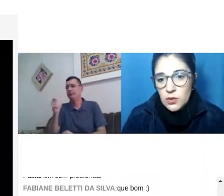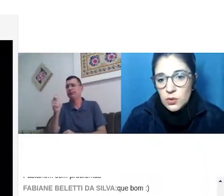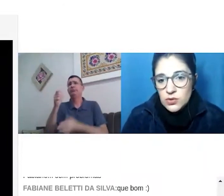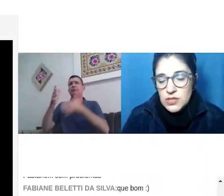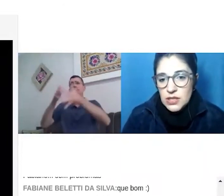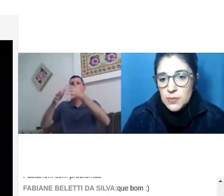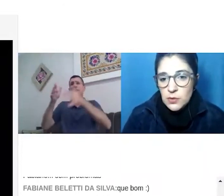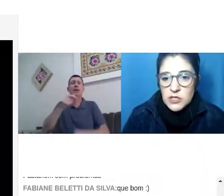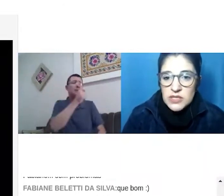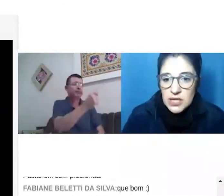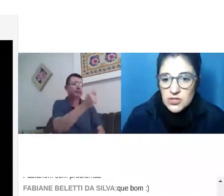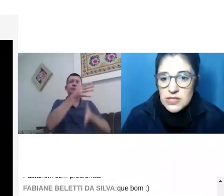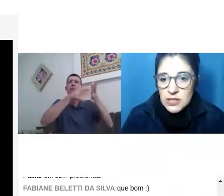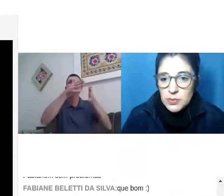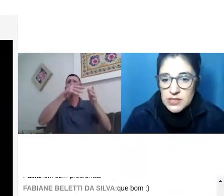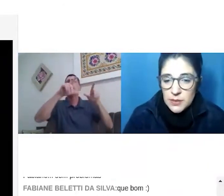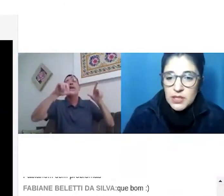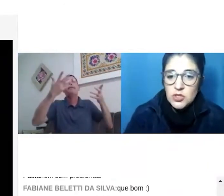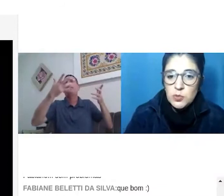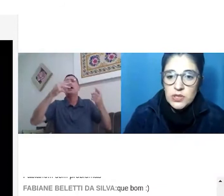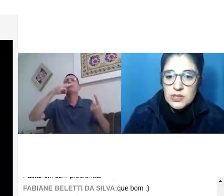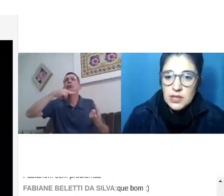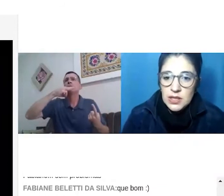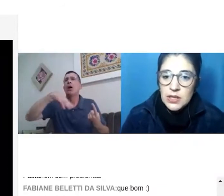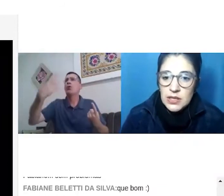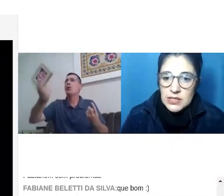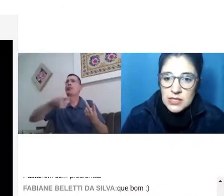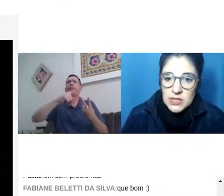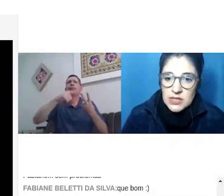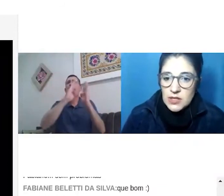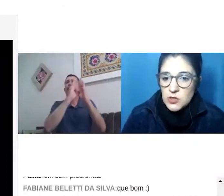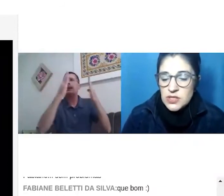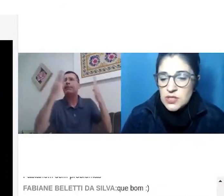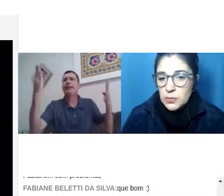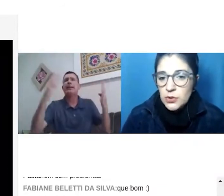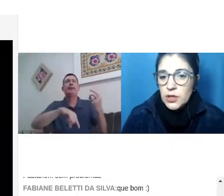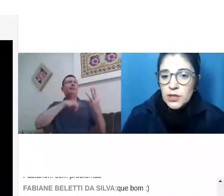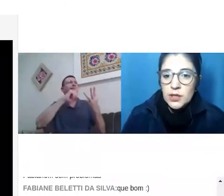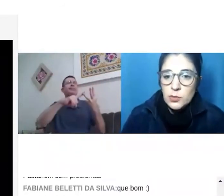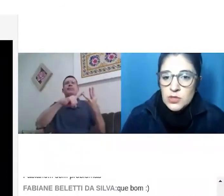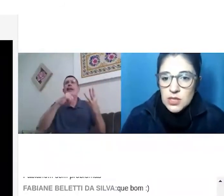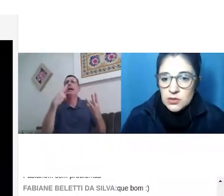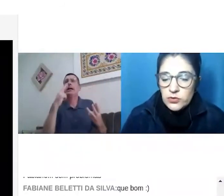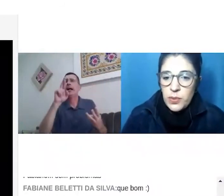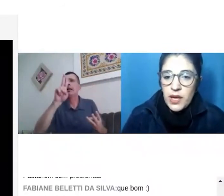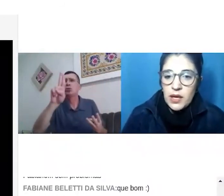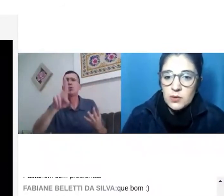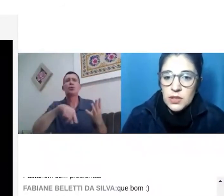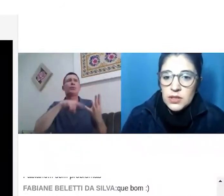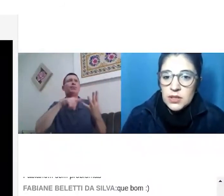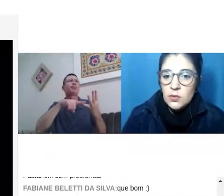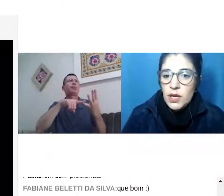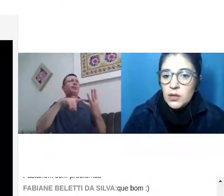QR Code, seria para algumas mensagens simples, para que a gente possa ter essas mensagens, por exemplo, no Museu do Opel,